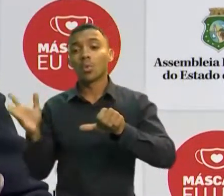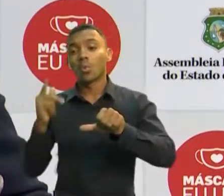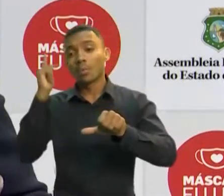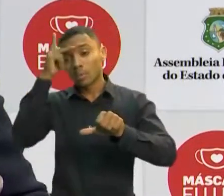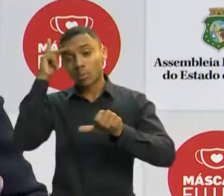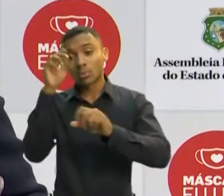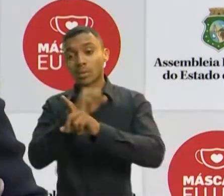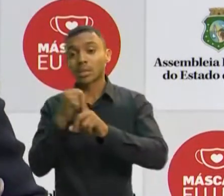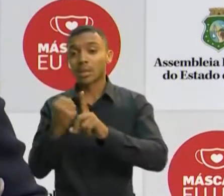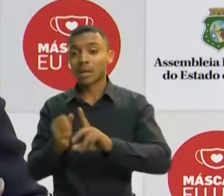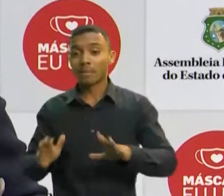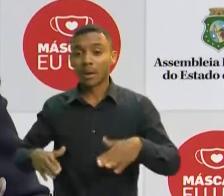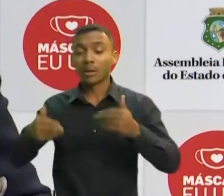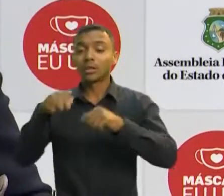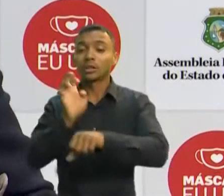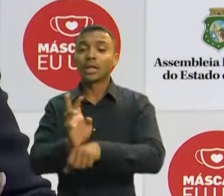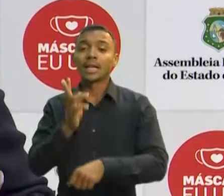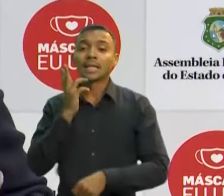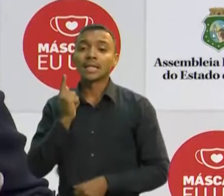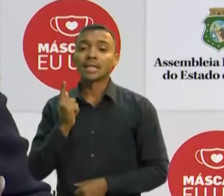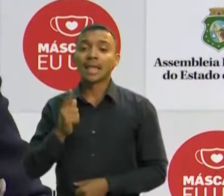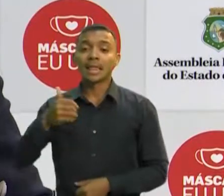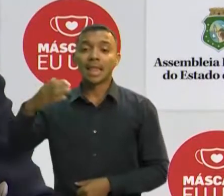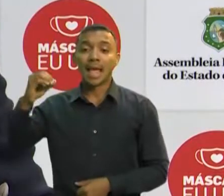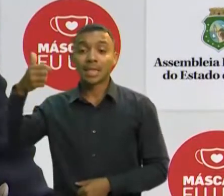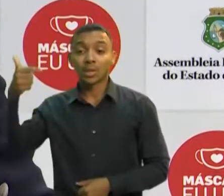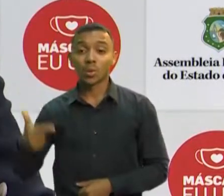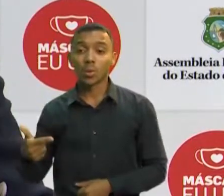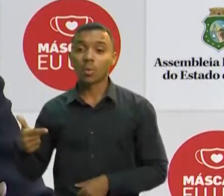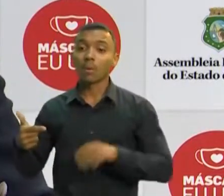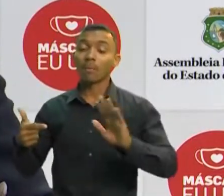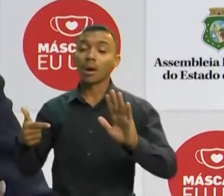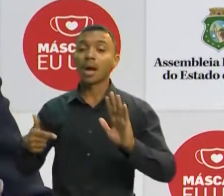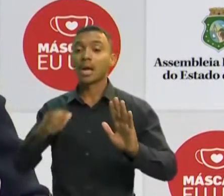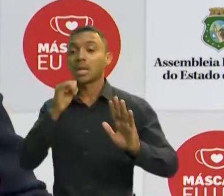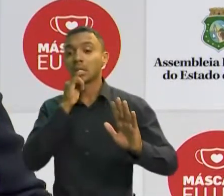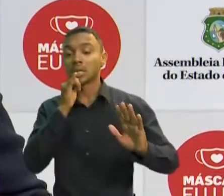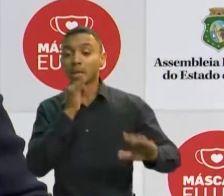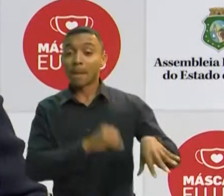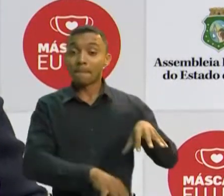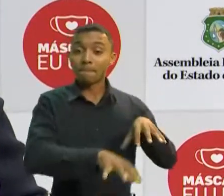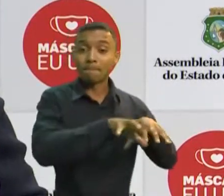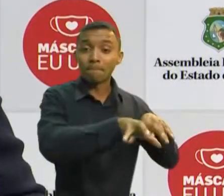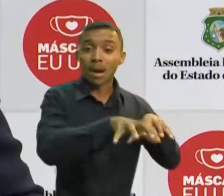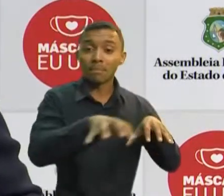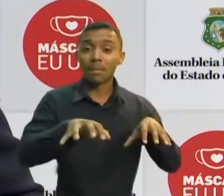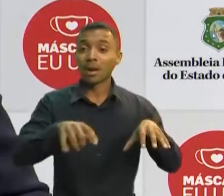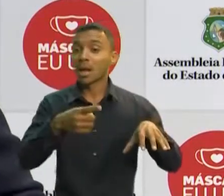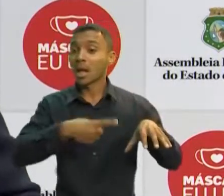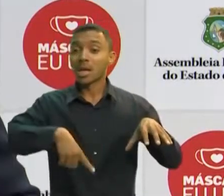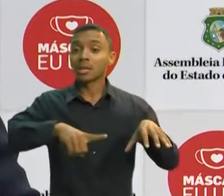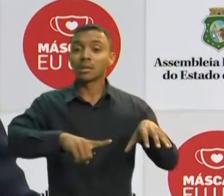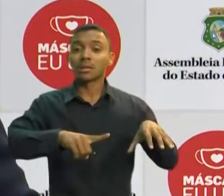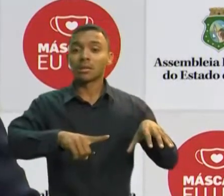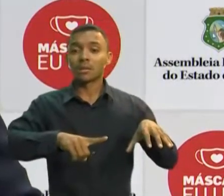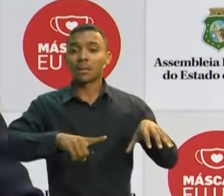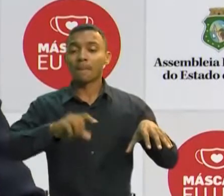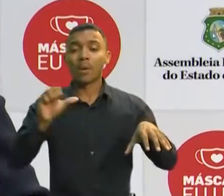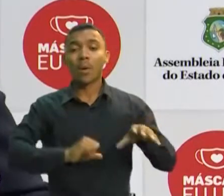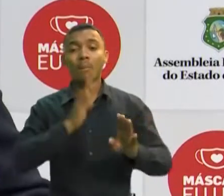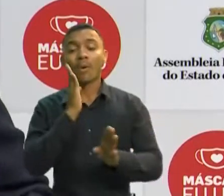O Ceará Fortaleza ficou em 10% por segundo. Mas se você pensar em região metropolitana, é melhor, porque o Ceará é um dos piores do Brasil